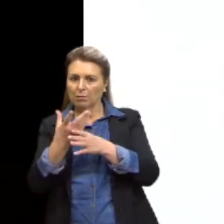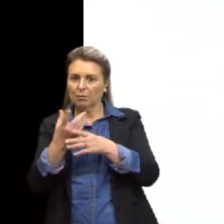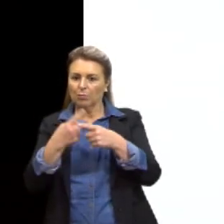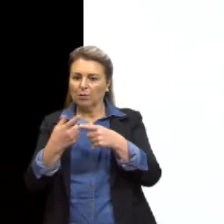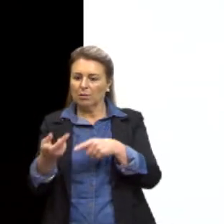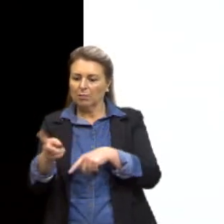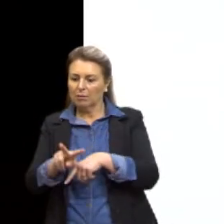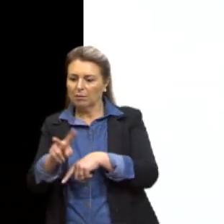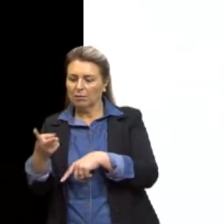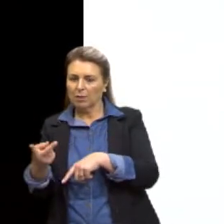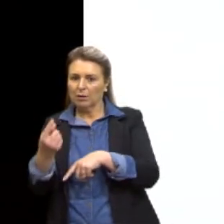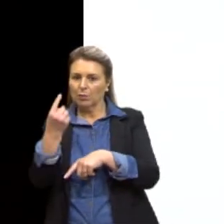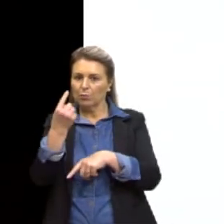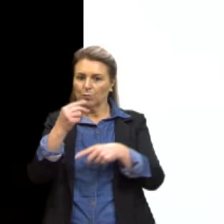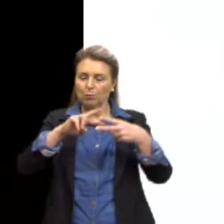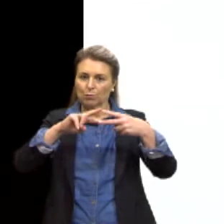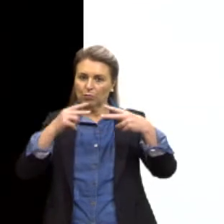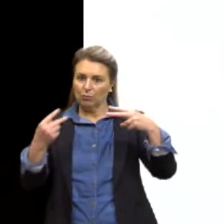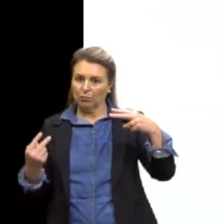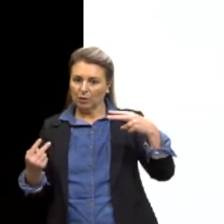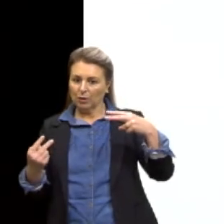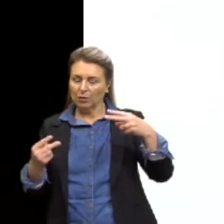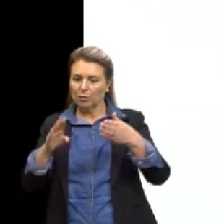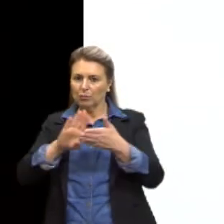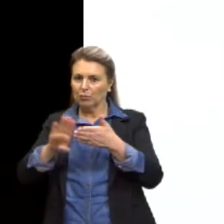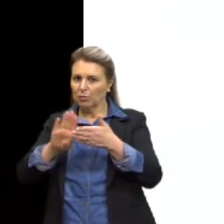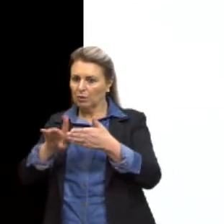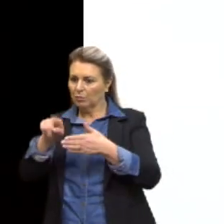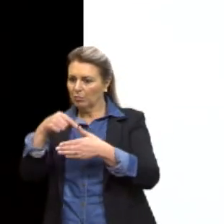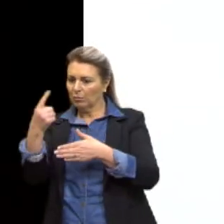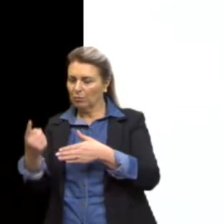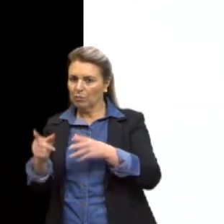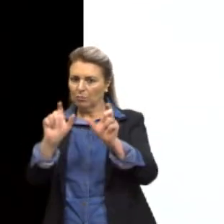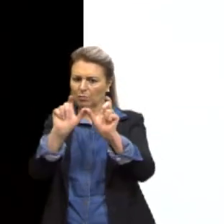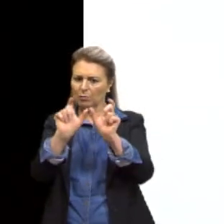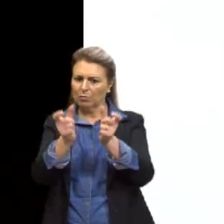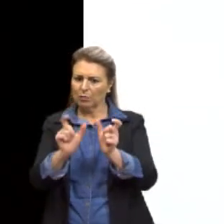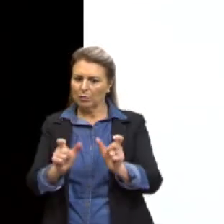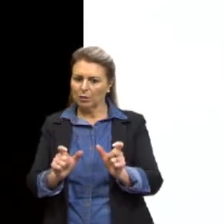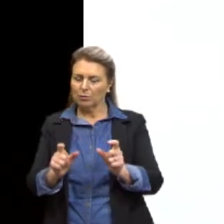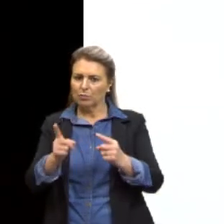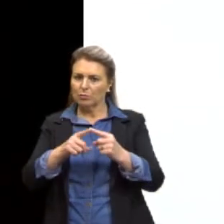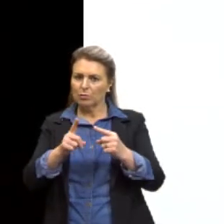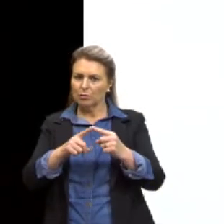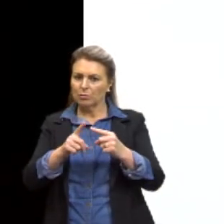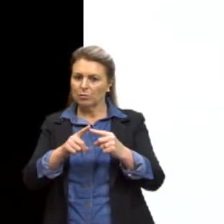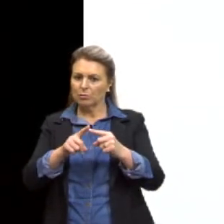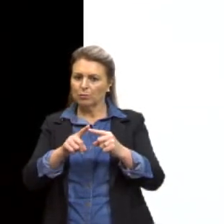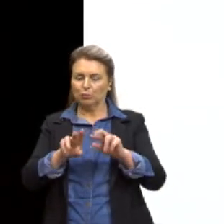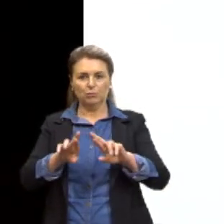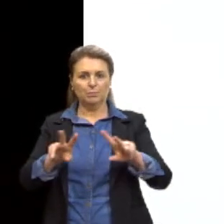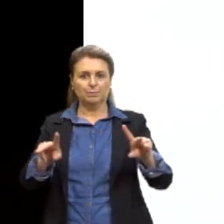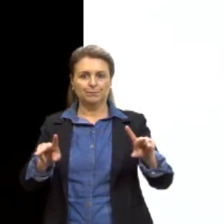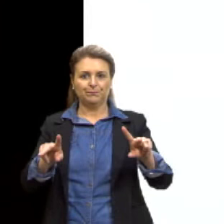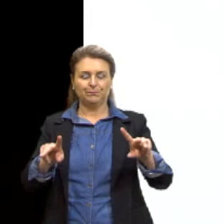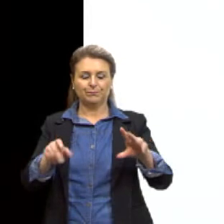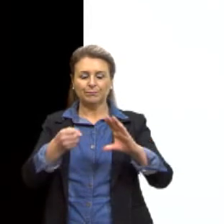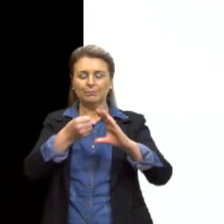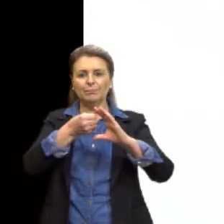de um gene de interesse retirado de outro organismo de espécie diferente. A